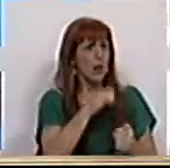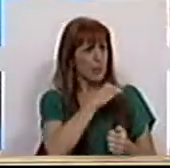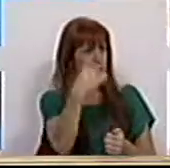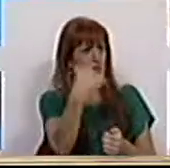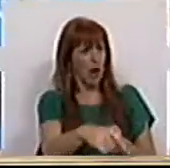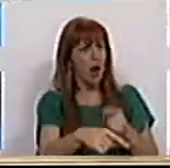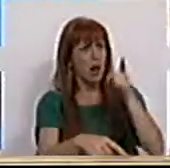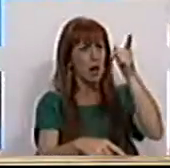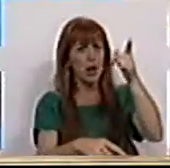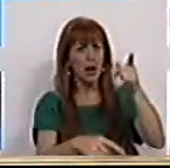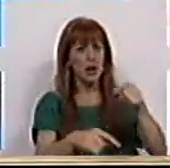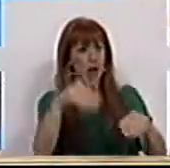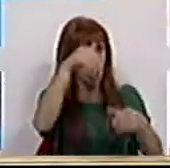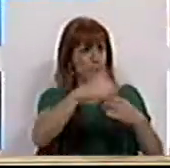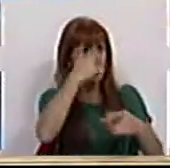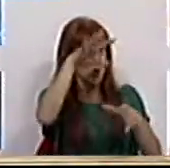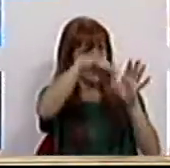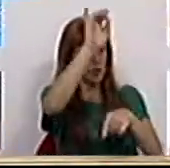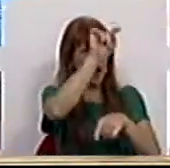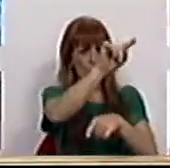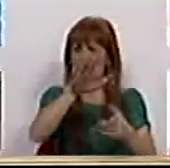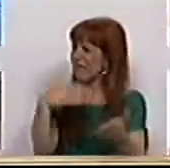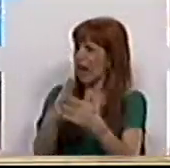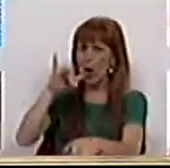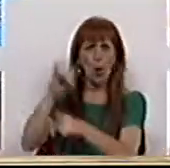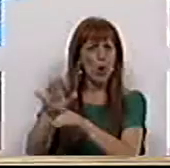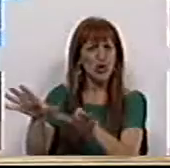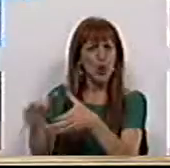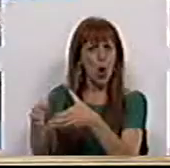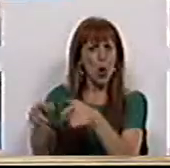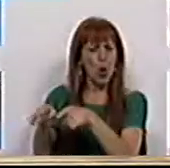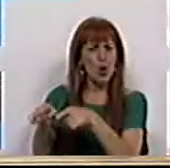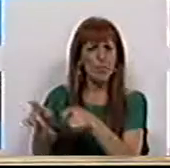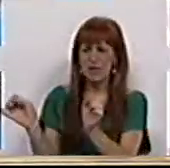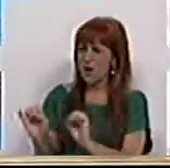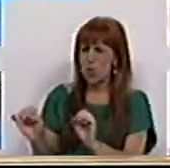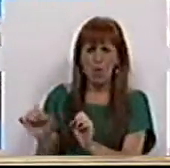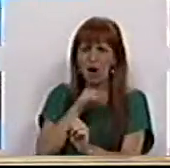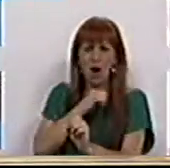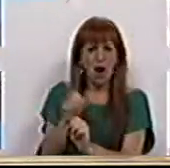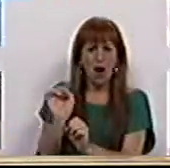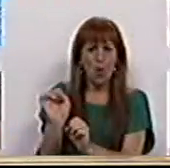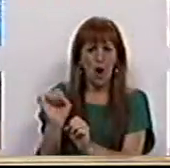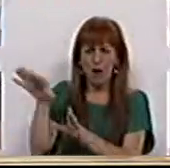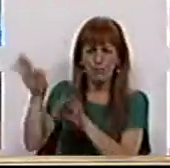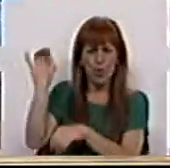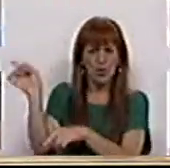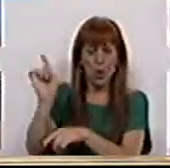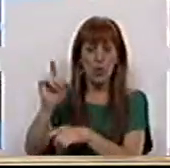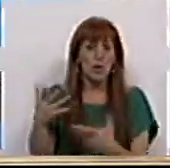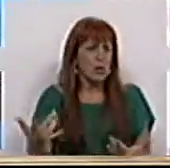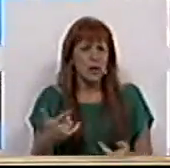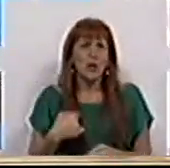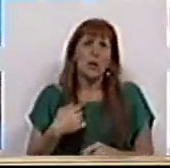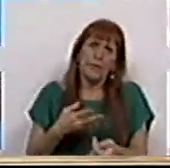legitimidade do voto popular para dar a outros organismos que não têm essa legitimidade. Isto para